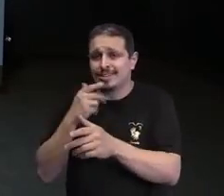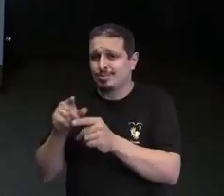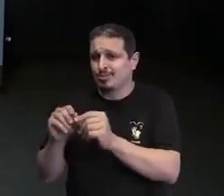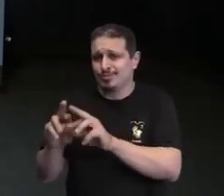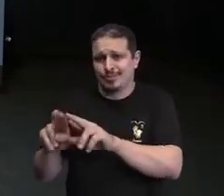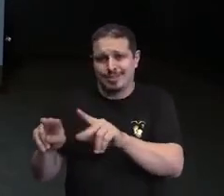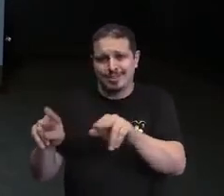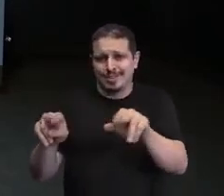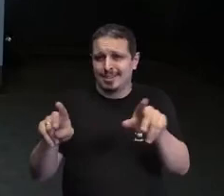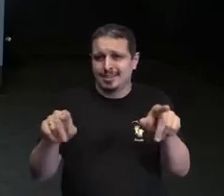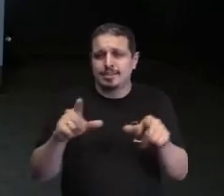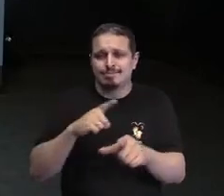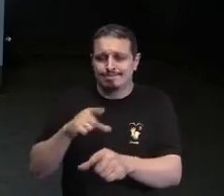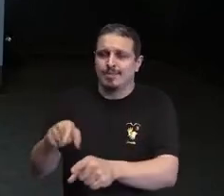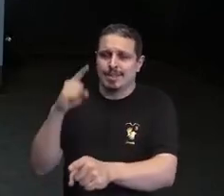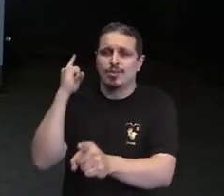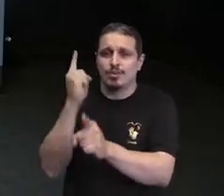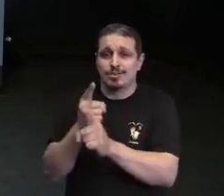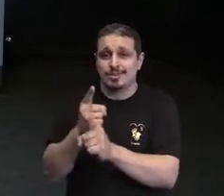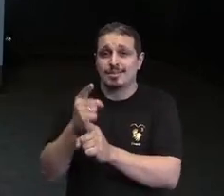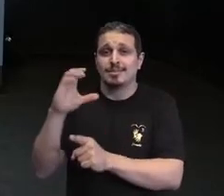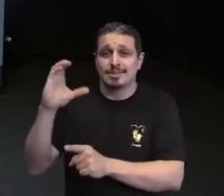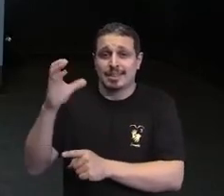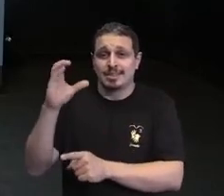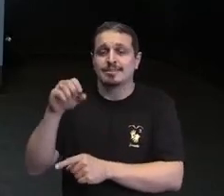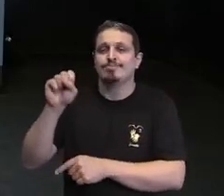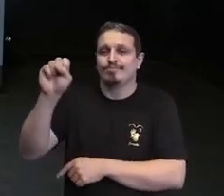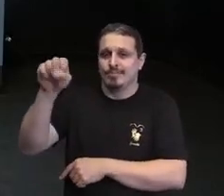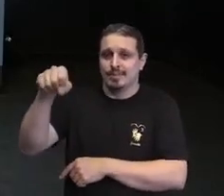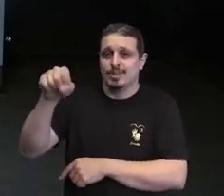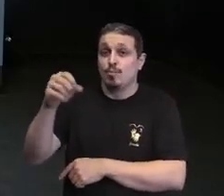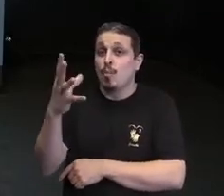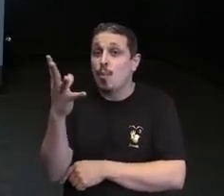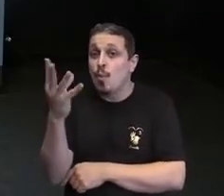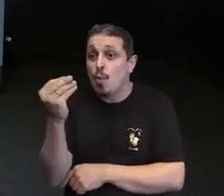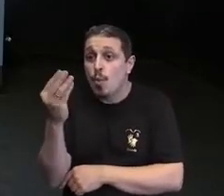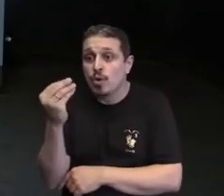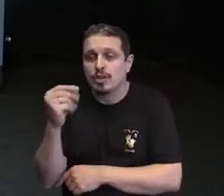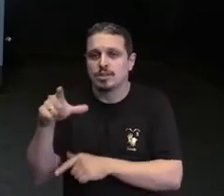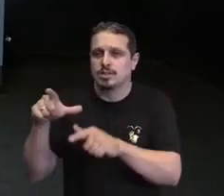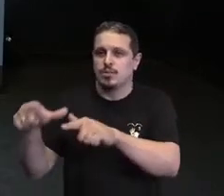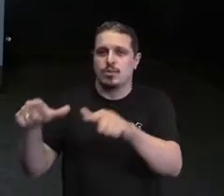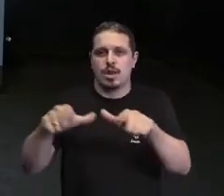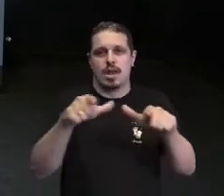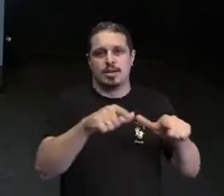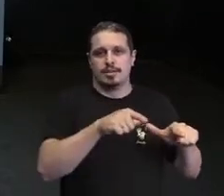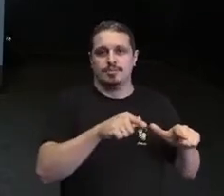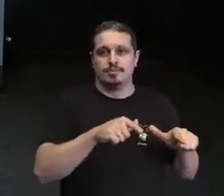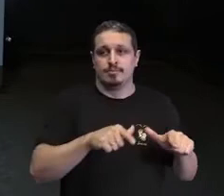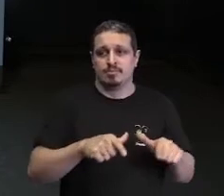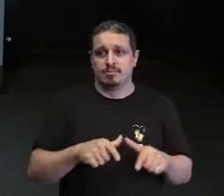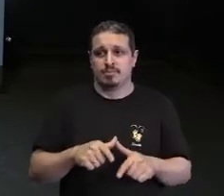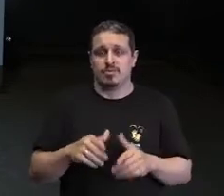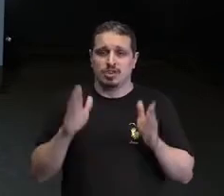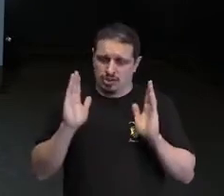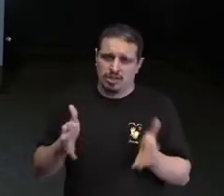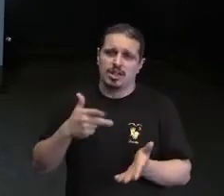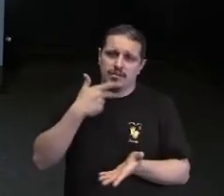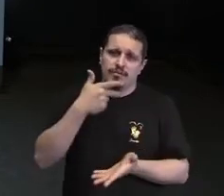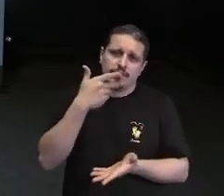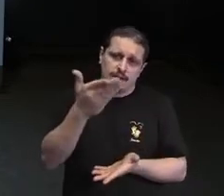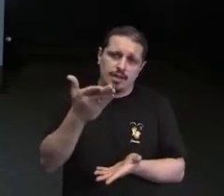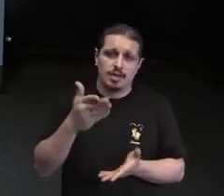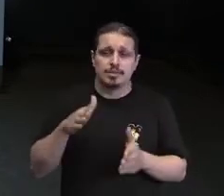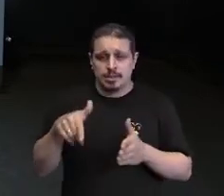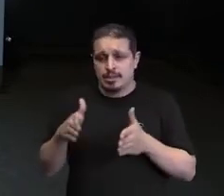ciência e do cuidar em muitos aspectos e em muitos momentos, como eu coloquei anteriormente. A jornada desse cientista,